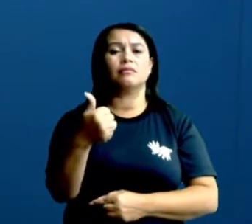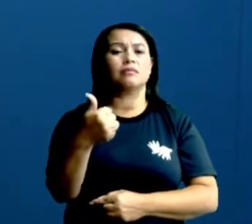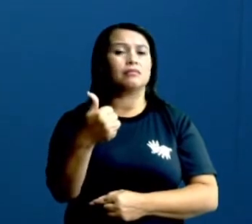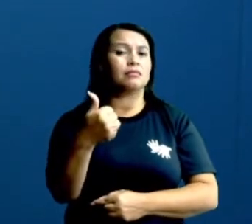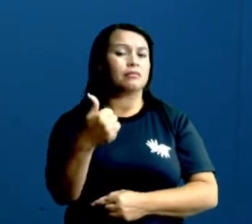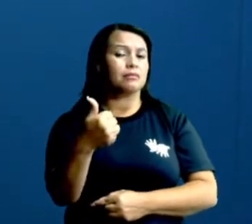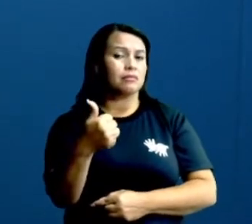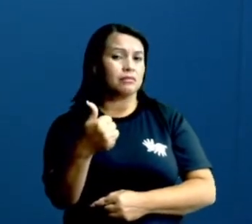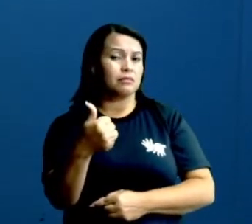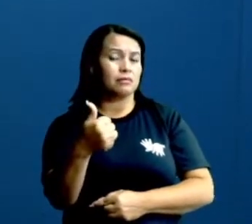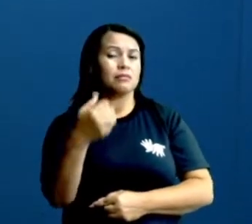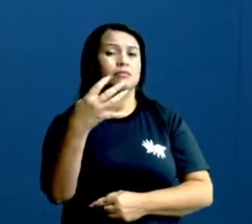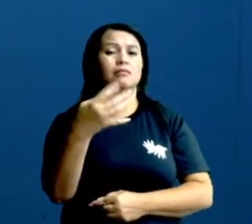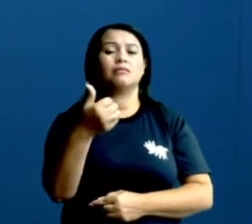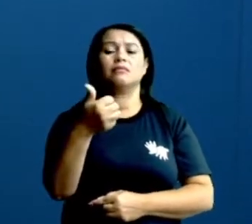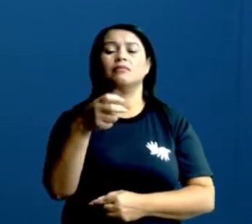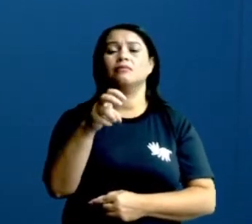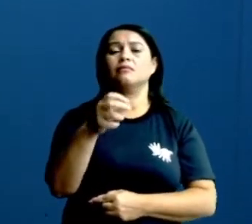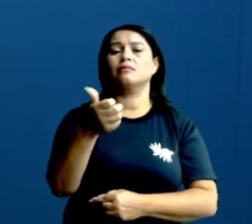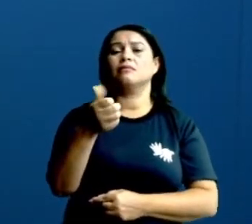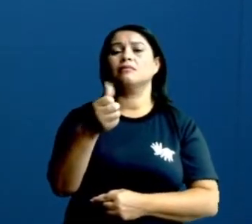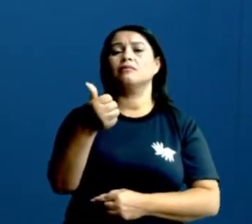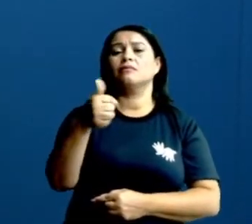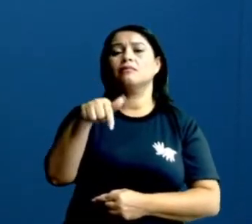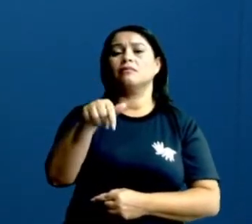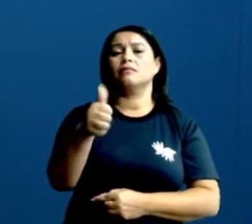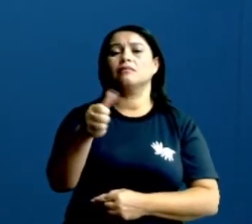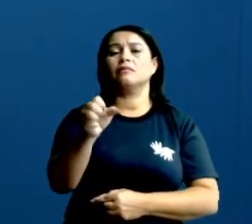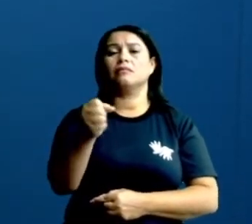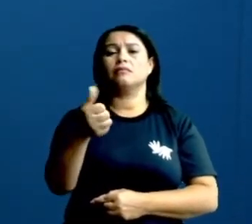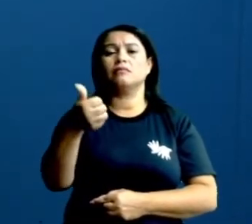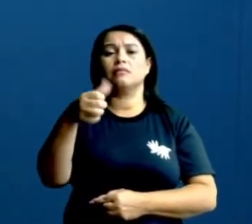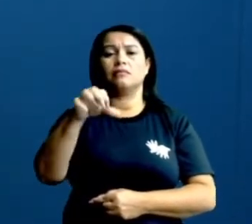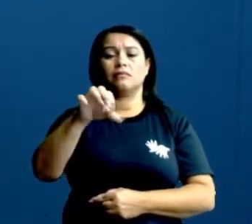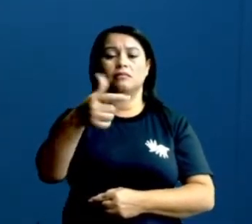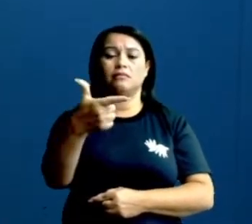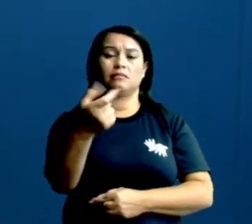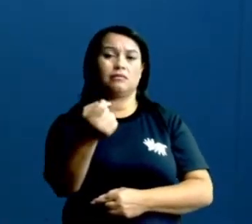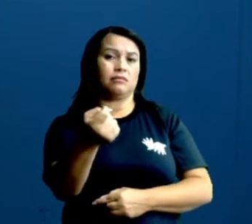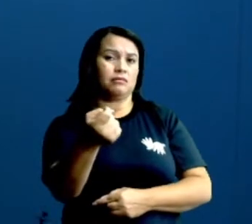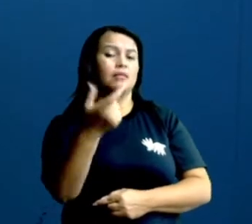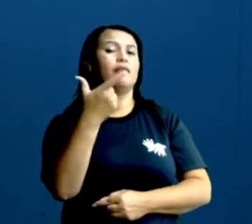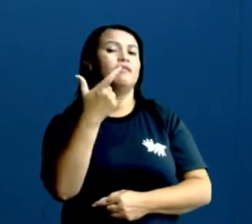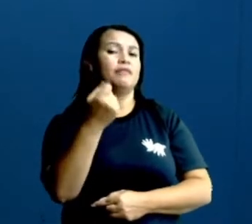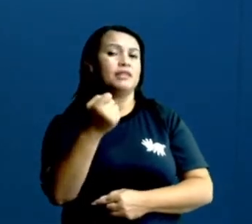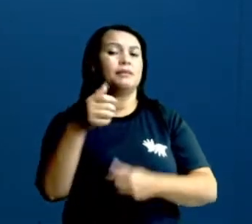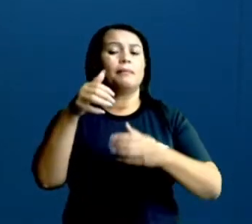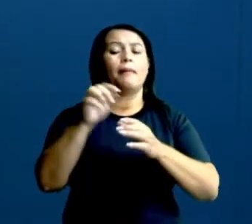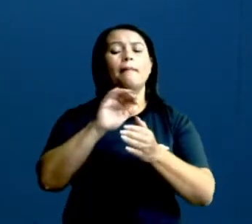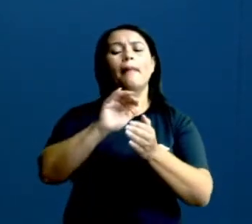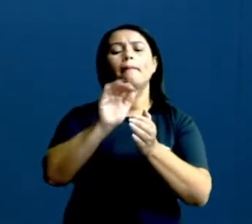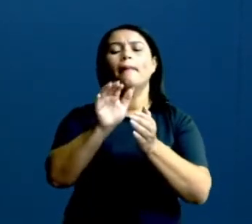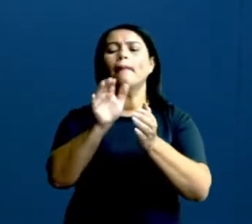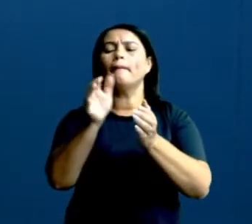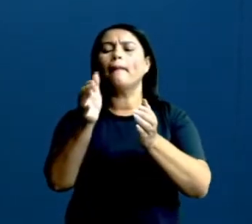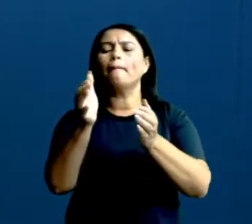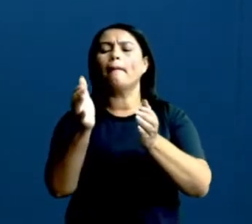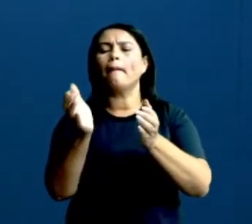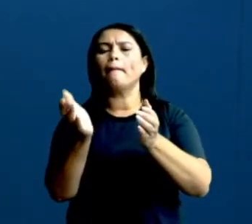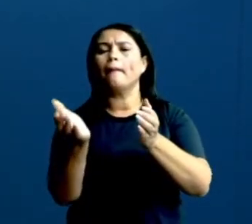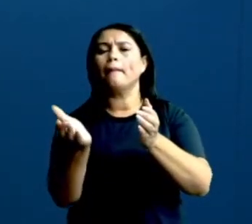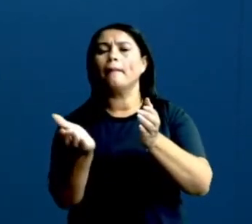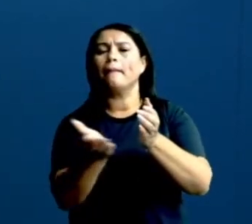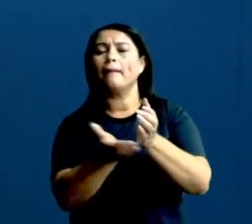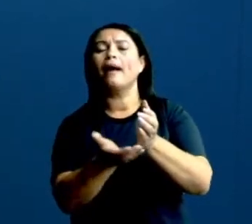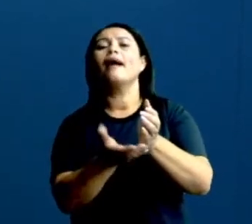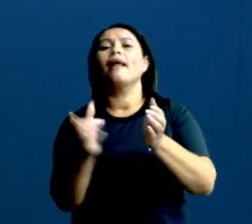treze, quatorze, quinze, dezesseis, dezessete, dezoito, dezenove, vinte. Vinte lados. Então, ela se aproxima